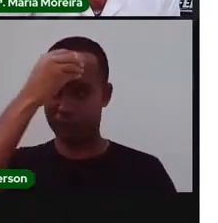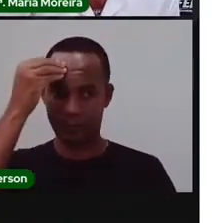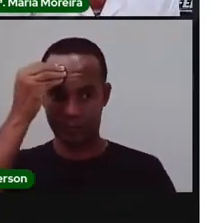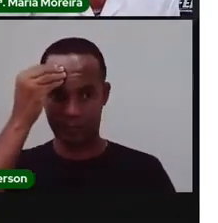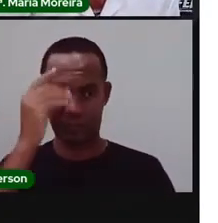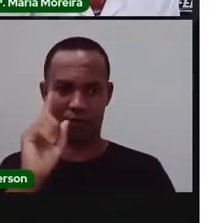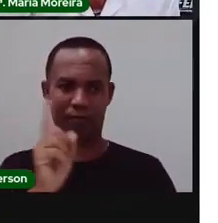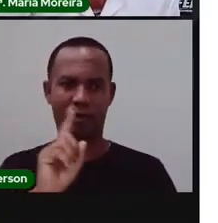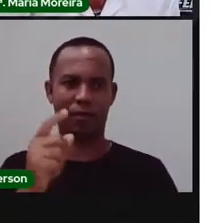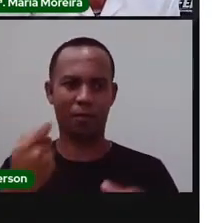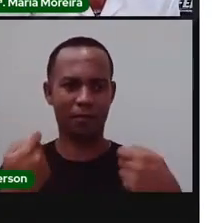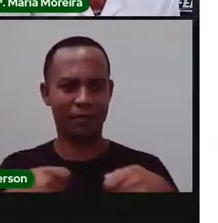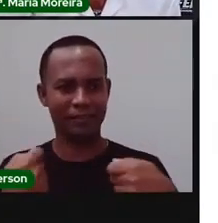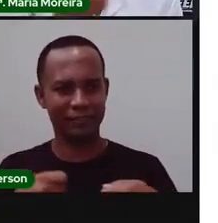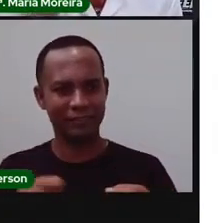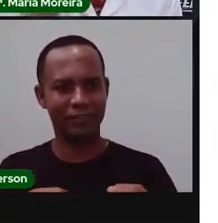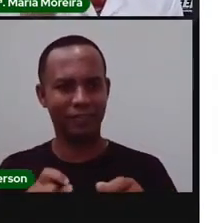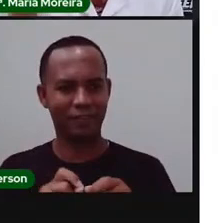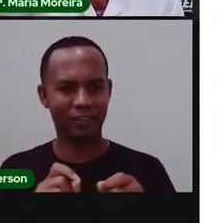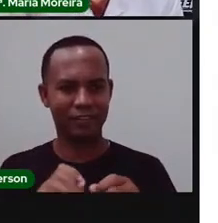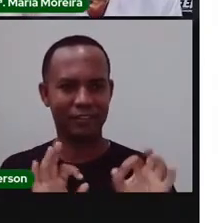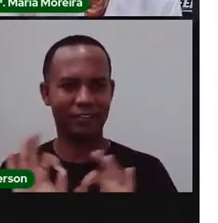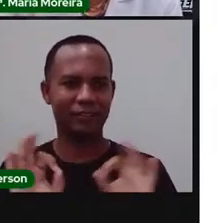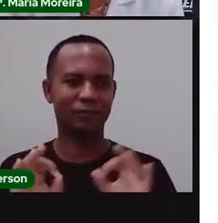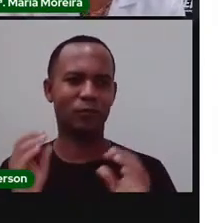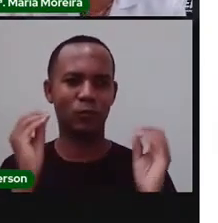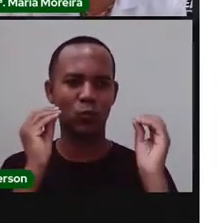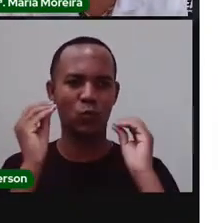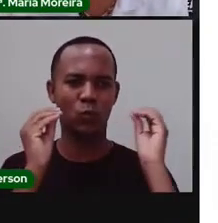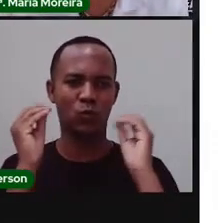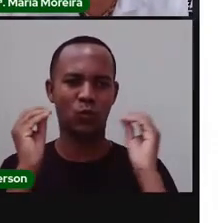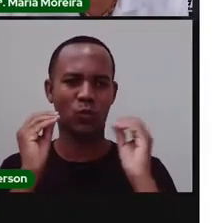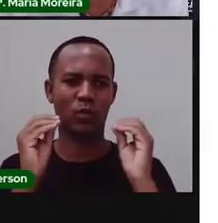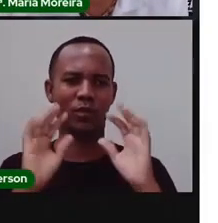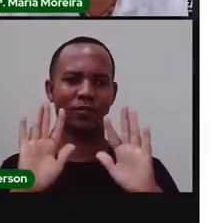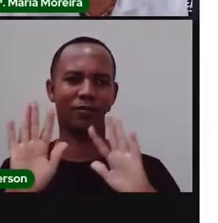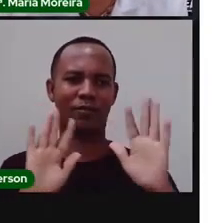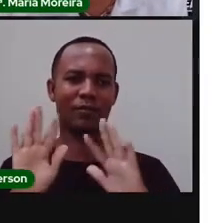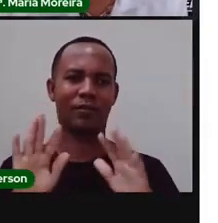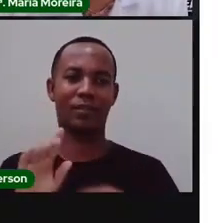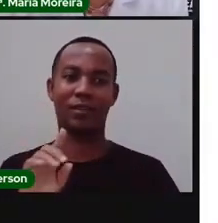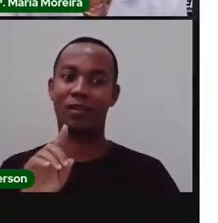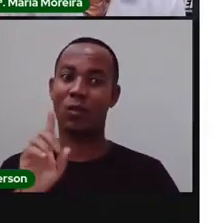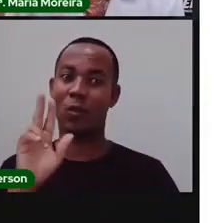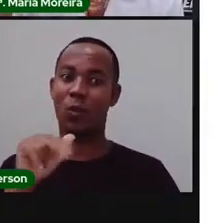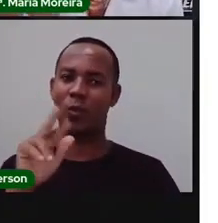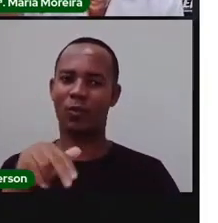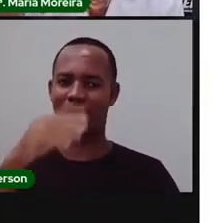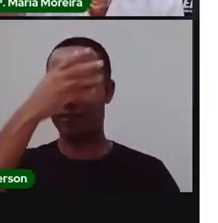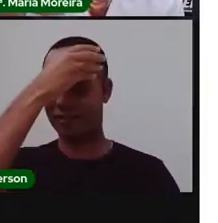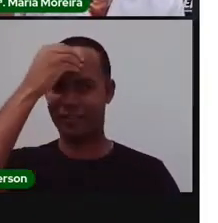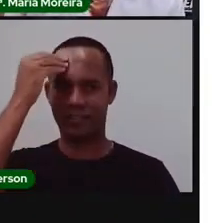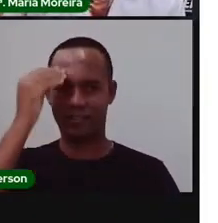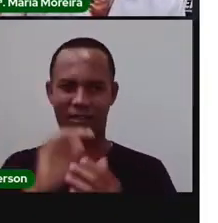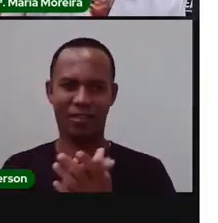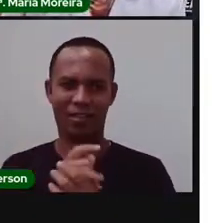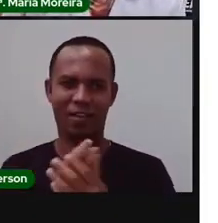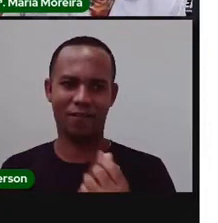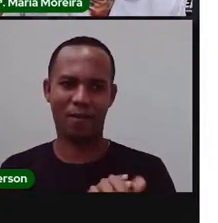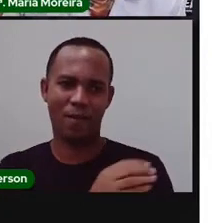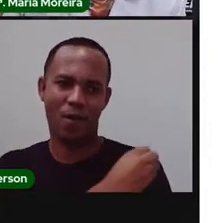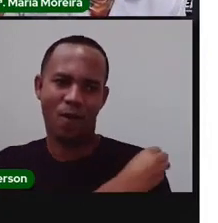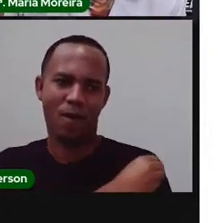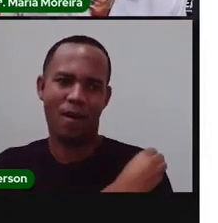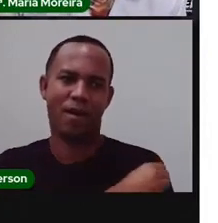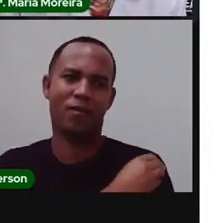Quer muito ver As produções de vocês Beijo, né? E não esqueçam do que? Lavar a mão Usar